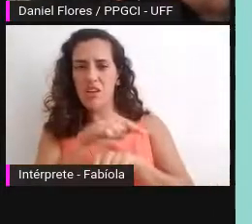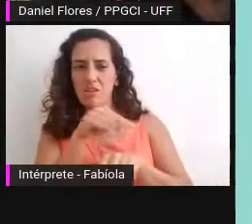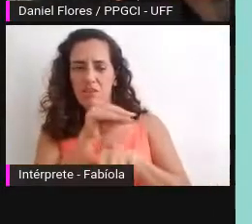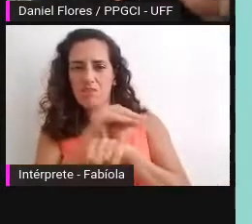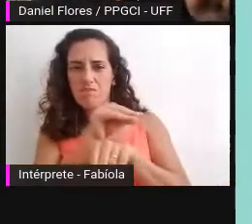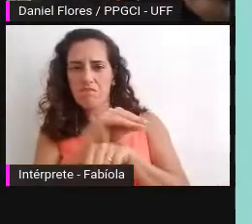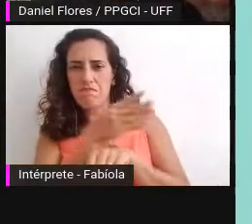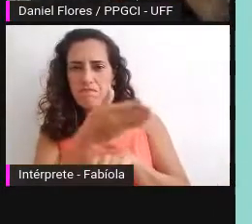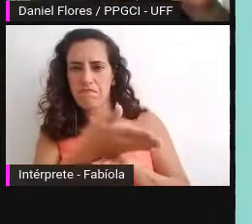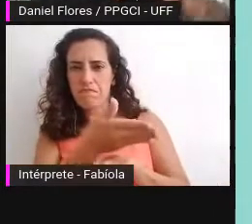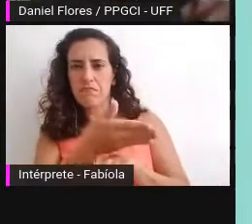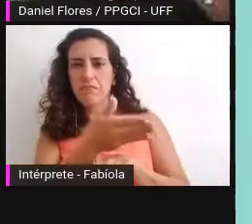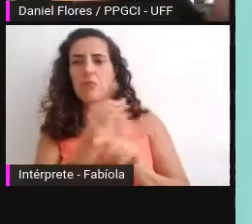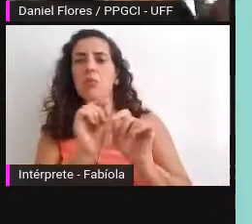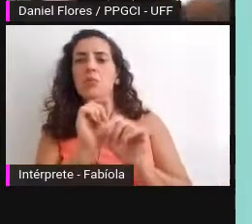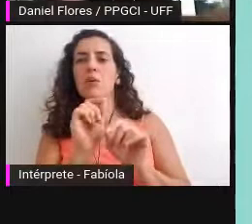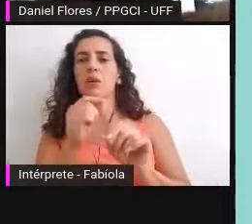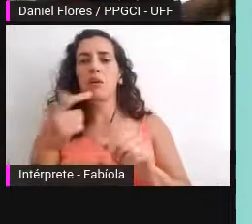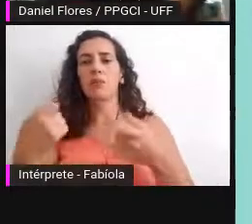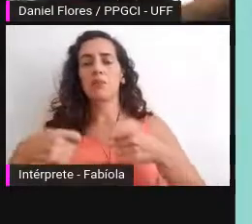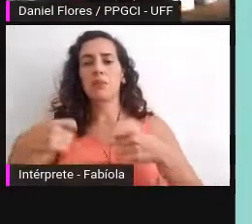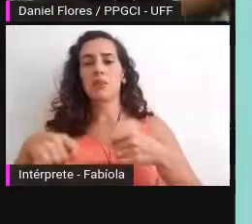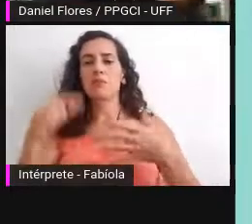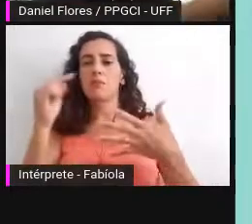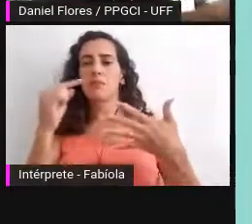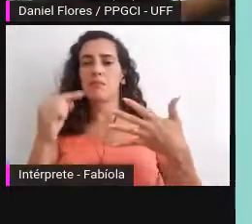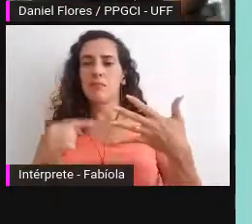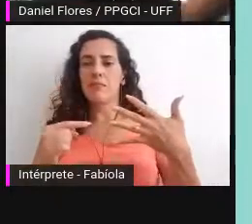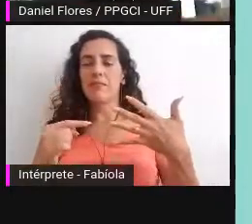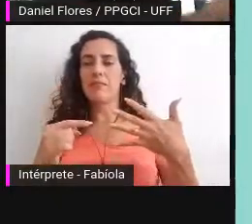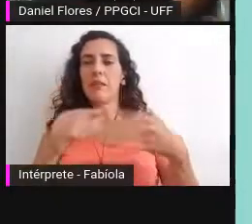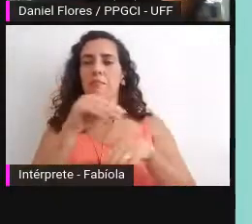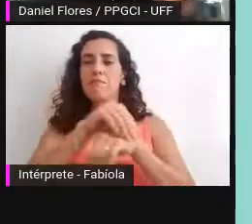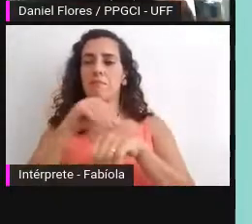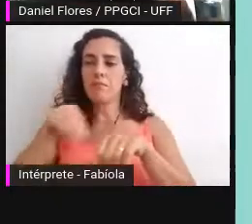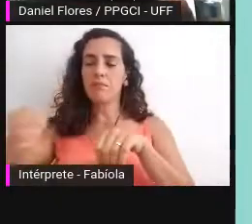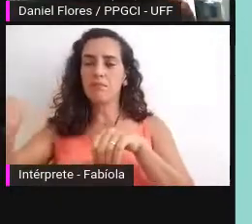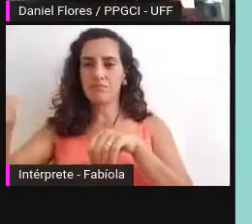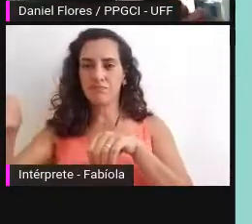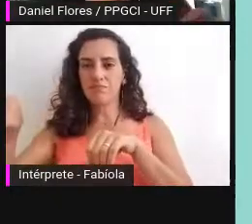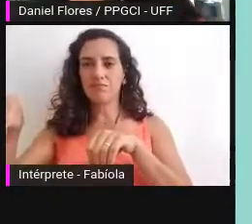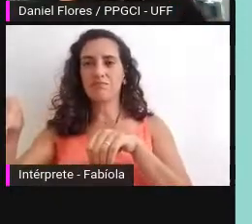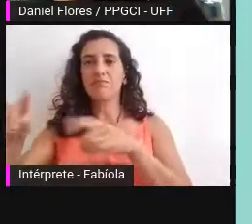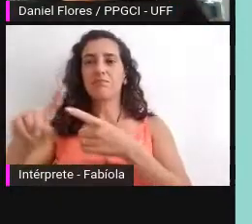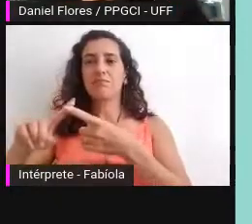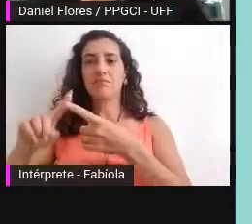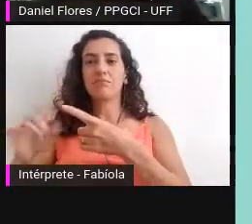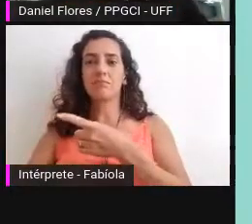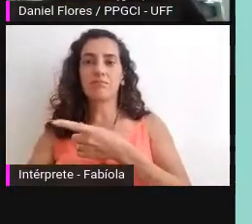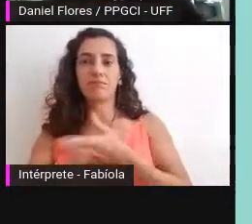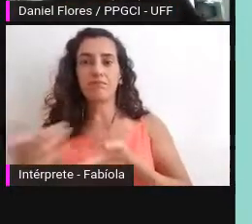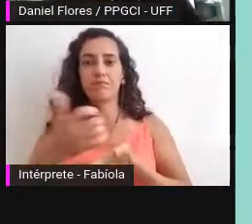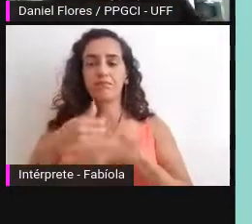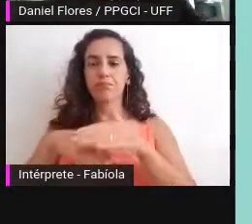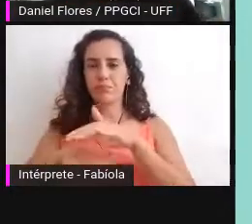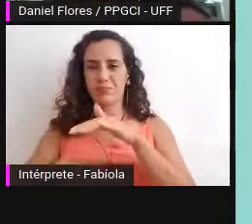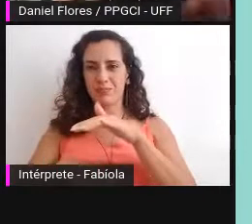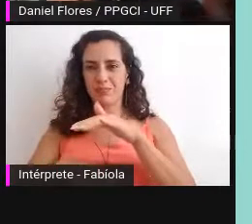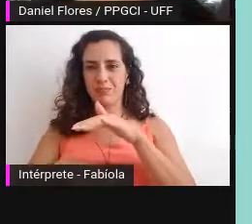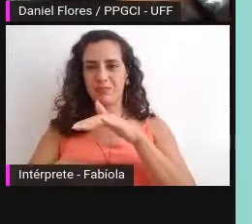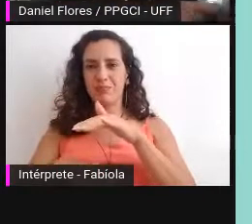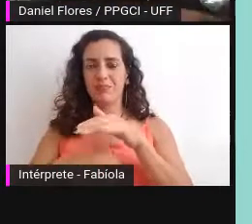requisitos e boas práticas para a transferência e o recolhimento de alto nível em cadeia de custódia